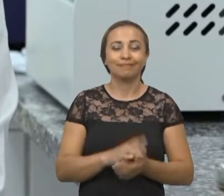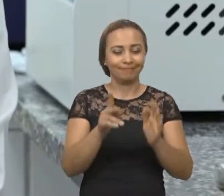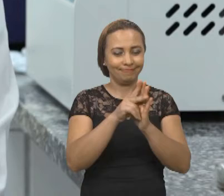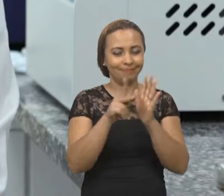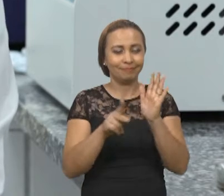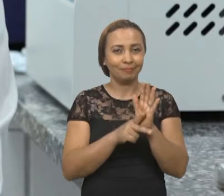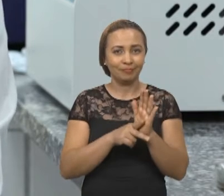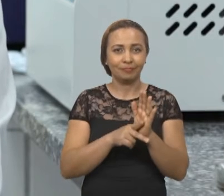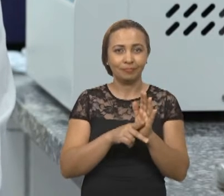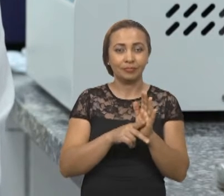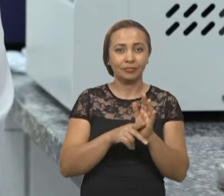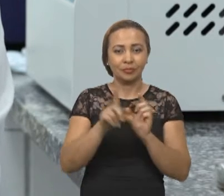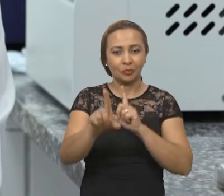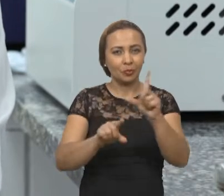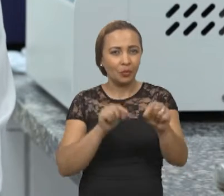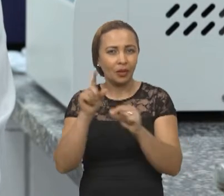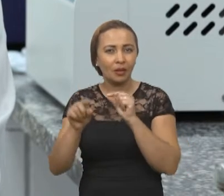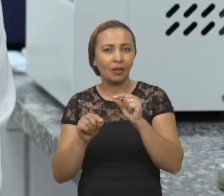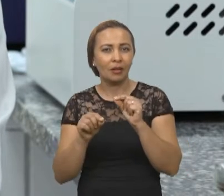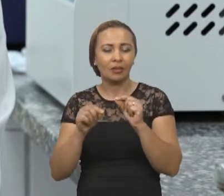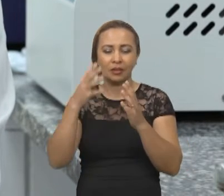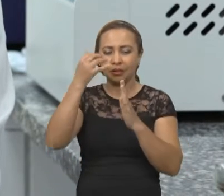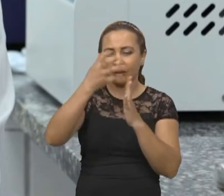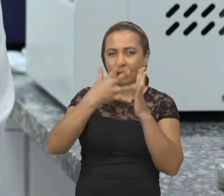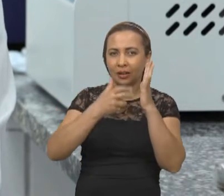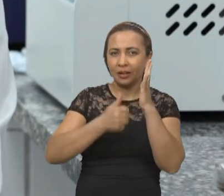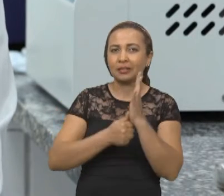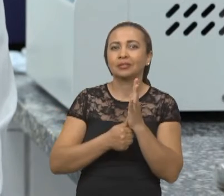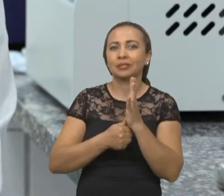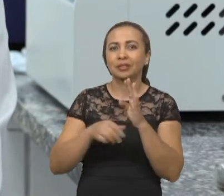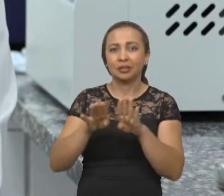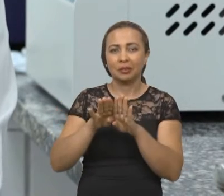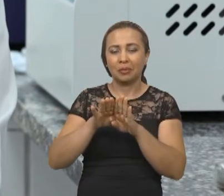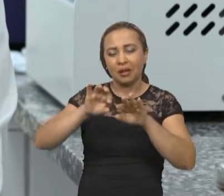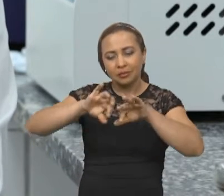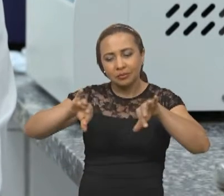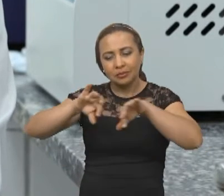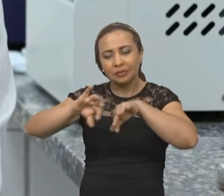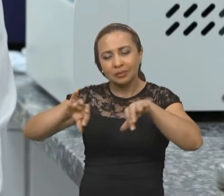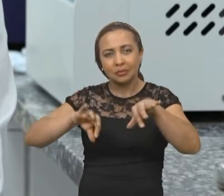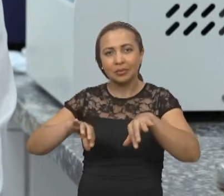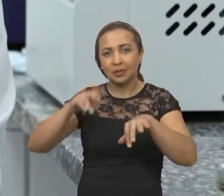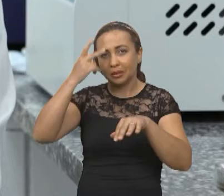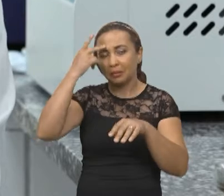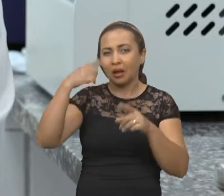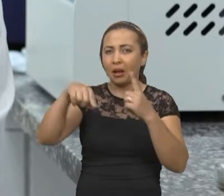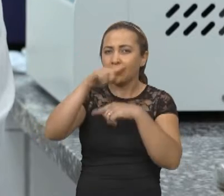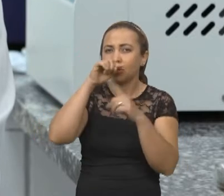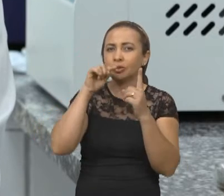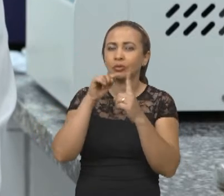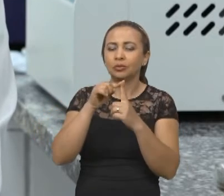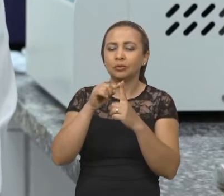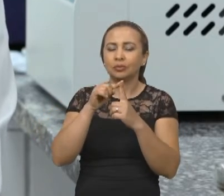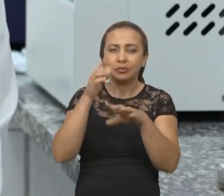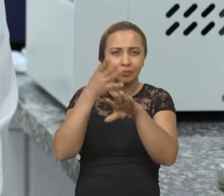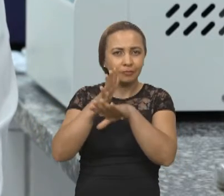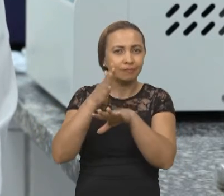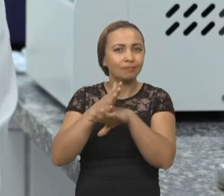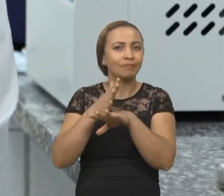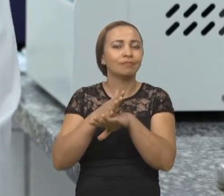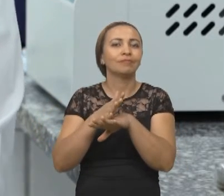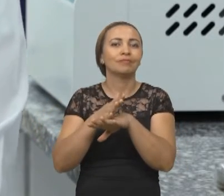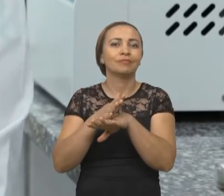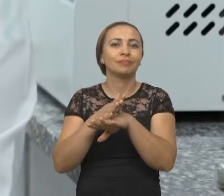projeto seleção e caracterização de isolados de tricoderma com o objetivo de testá-lo